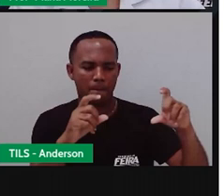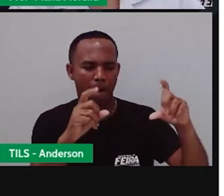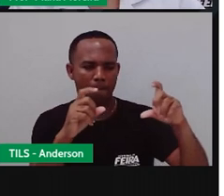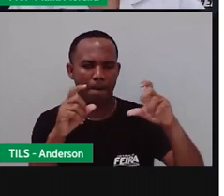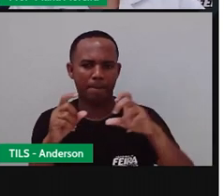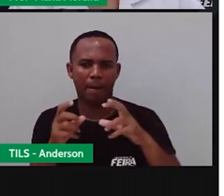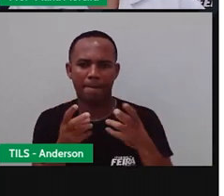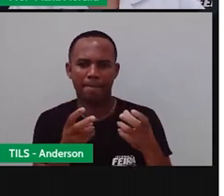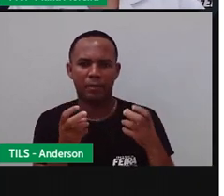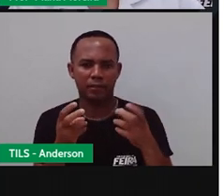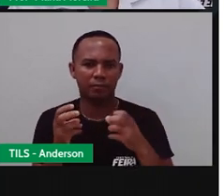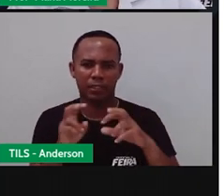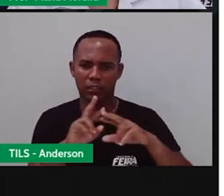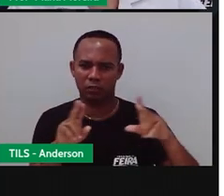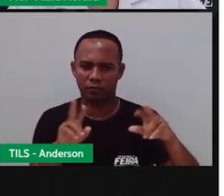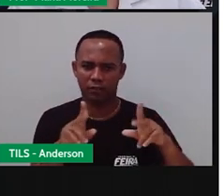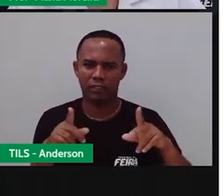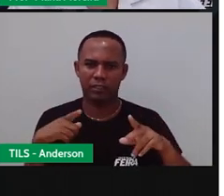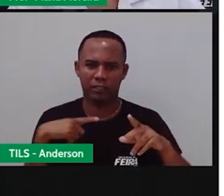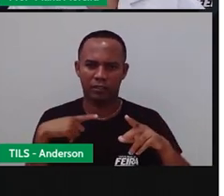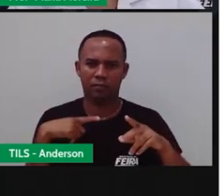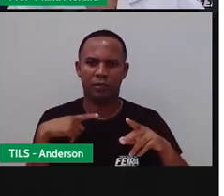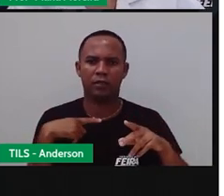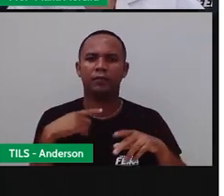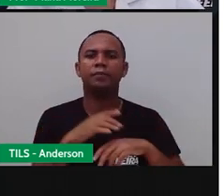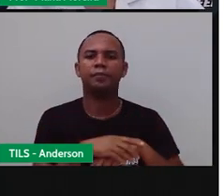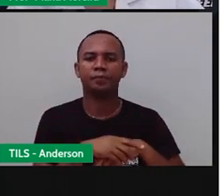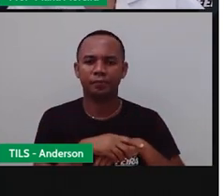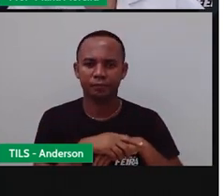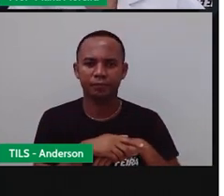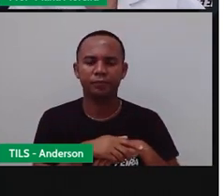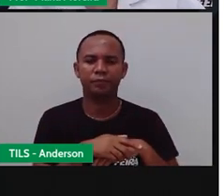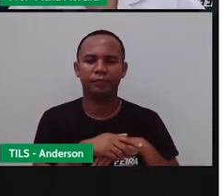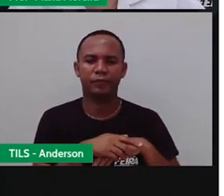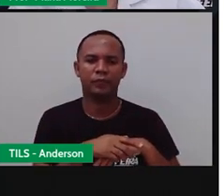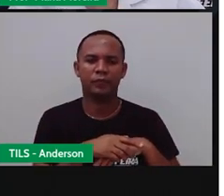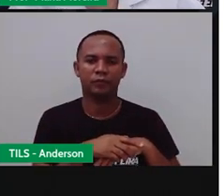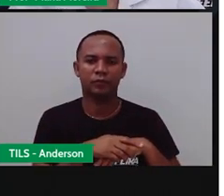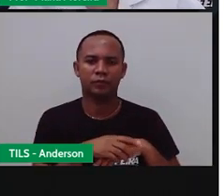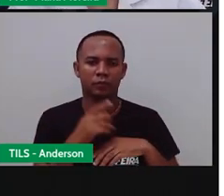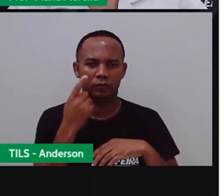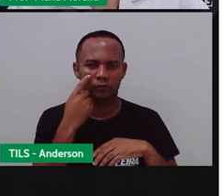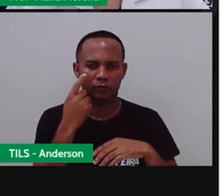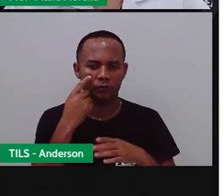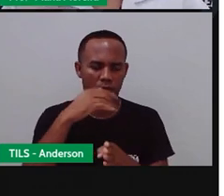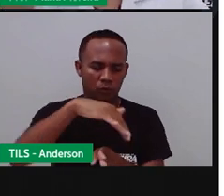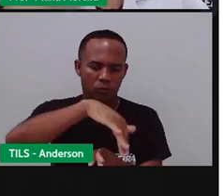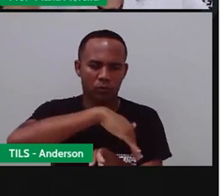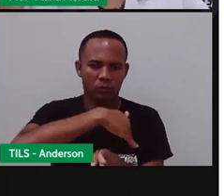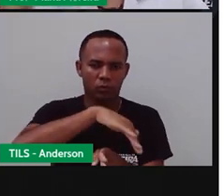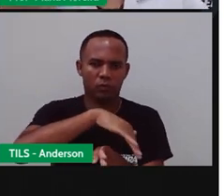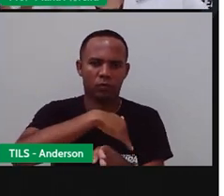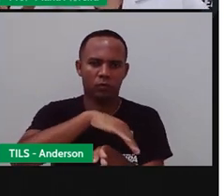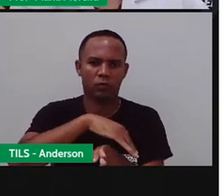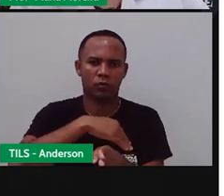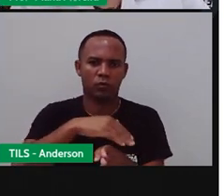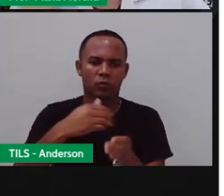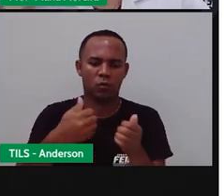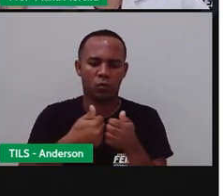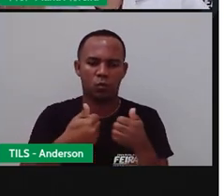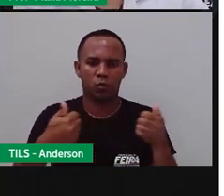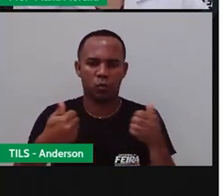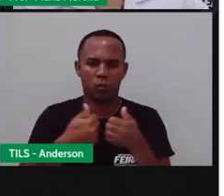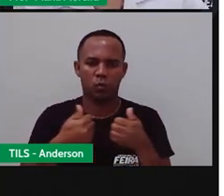dessa foto aqui já não vai existir mais. A Senhor dos Passos, ela já está bem modificada para quem passar. Então, assim, está tão rápido no tempo